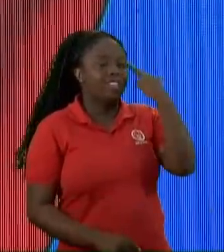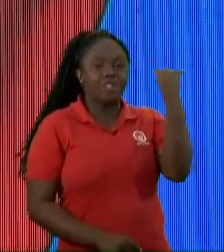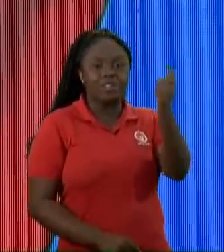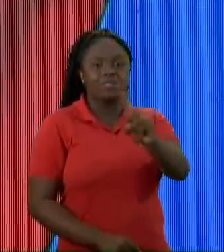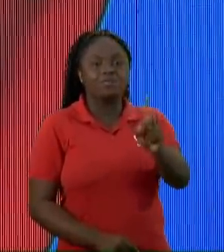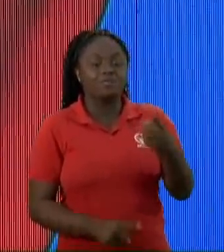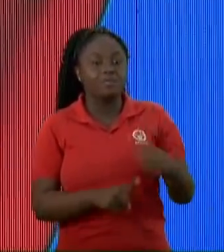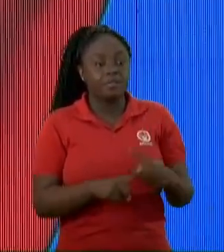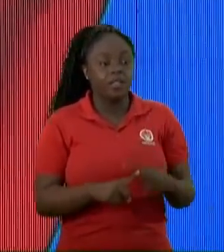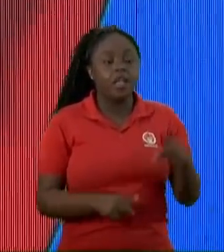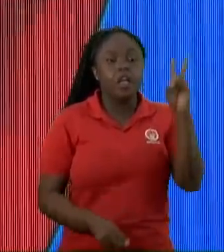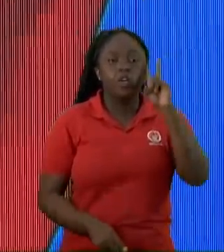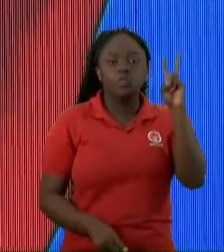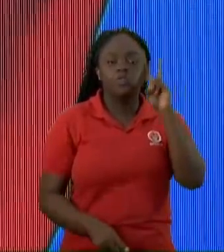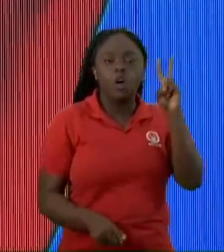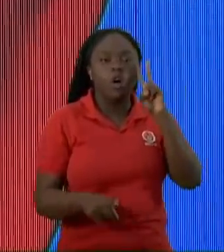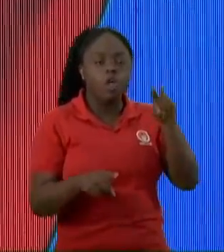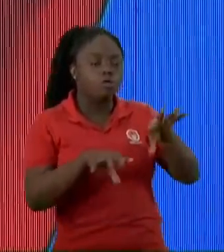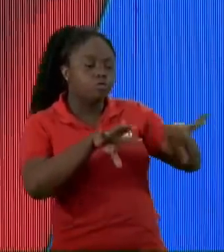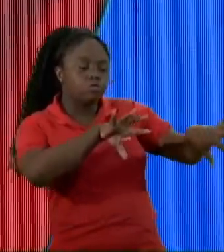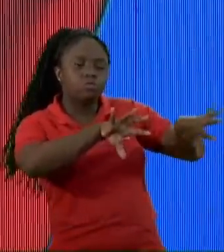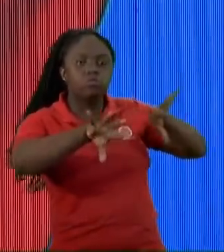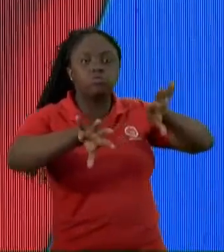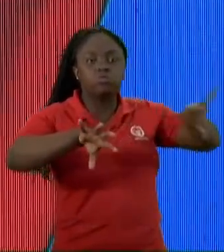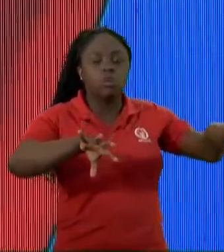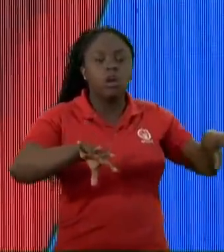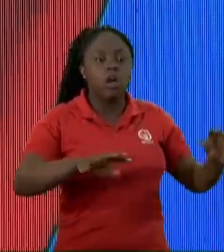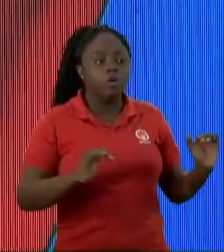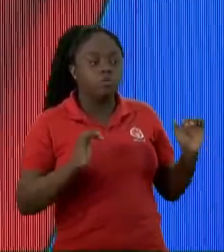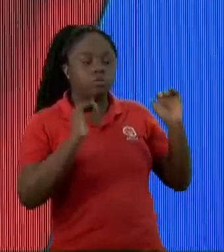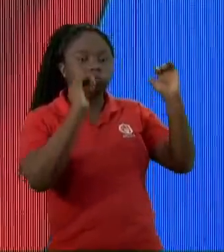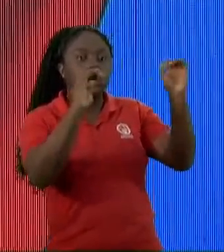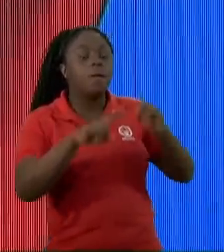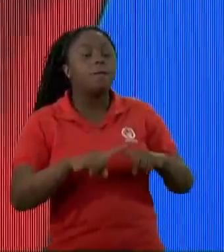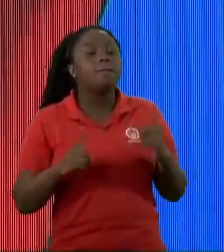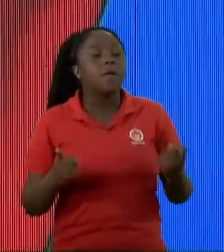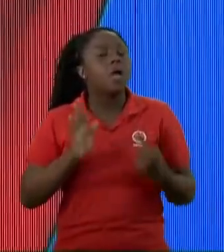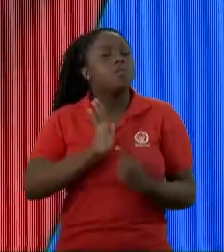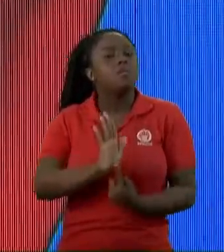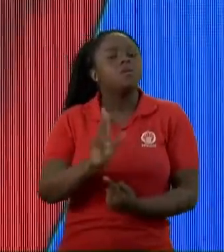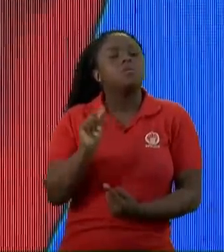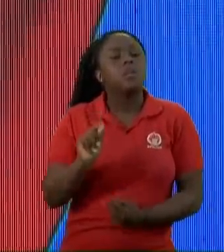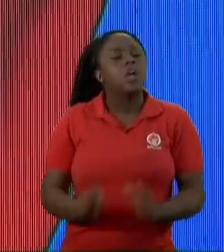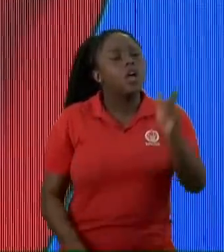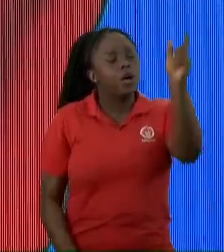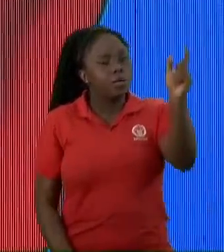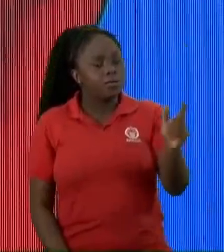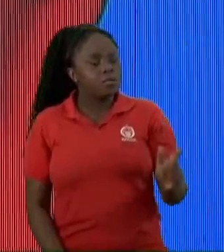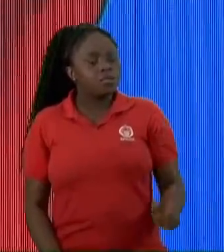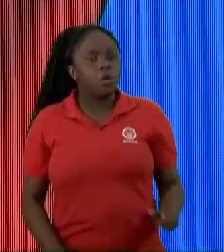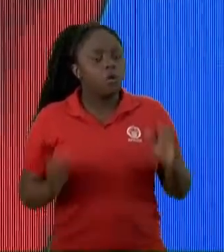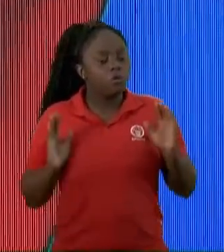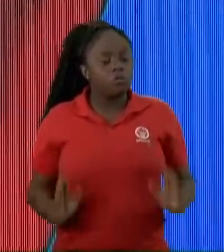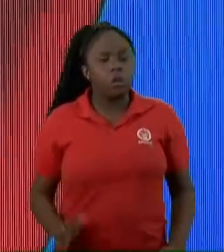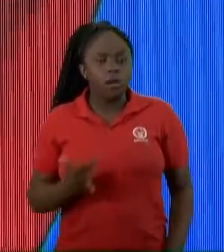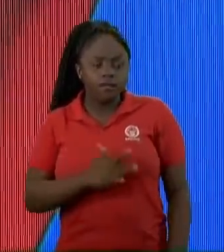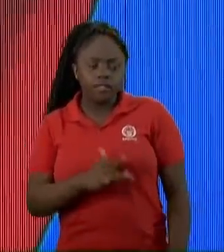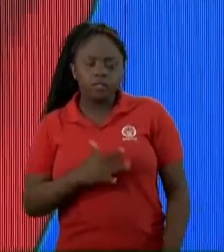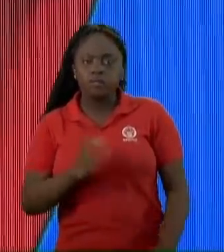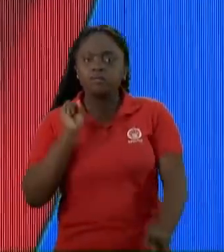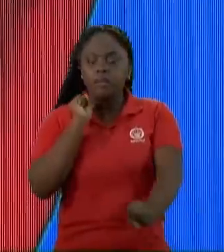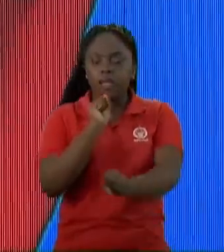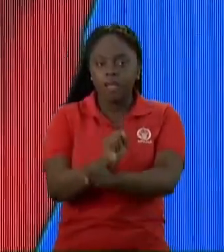Porque a história Da segregação Era muito grande Mas isso requer É o que? Uma pessoa Sair da posição De vítima